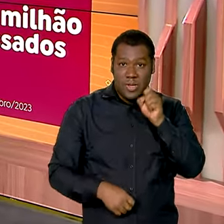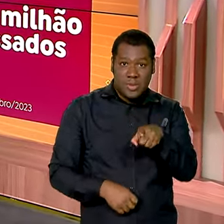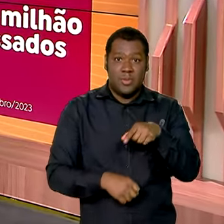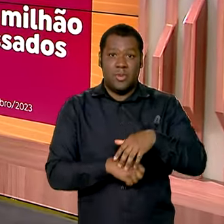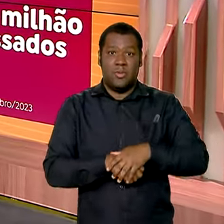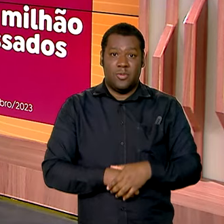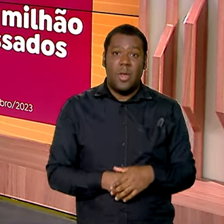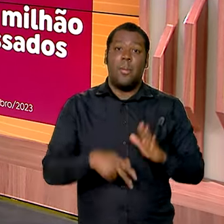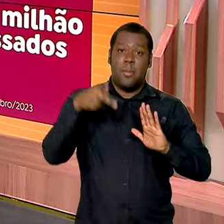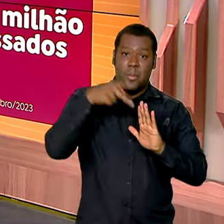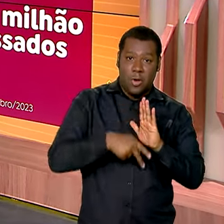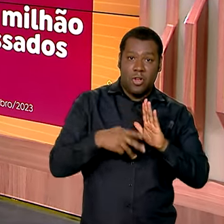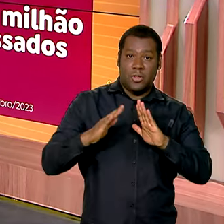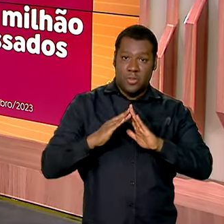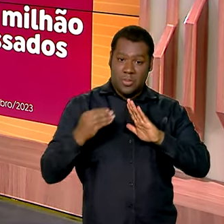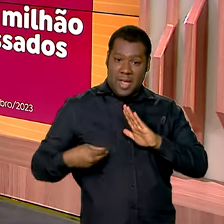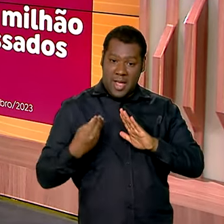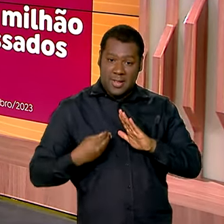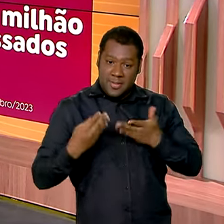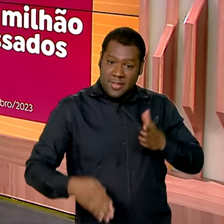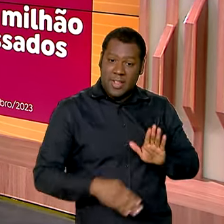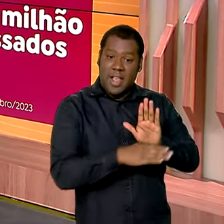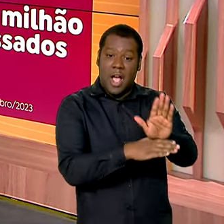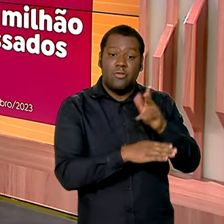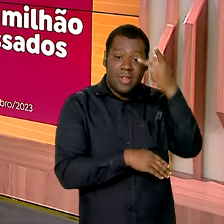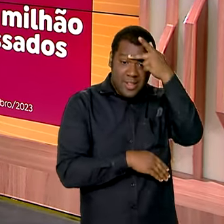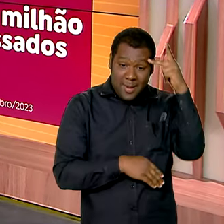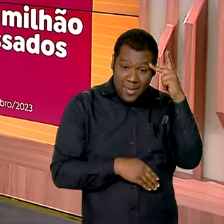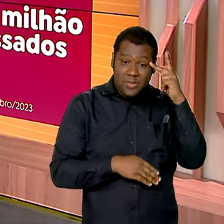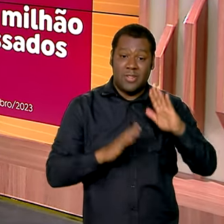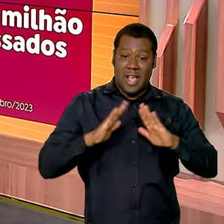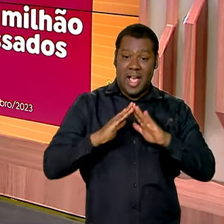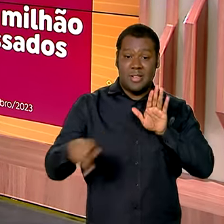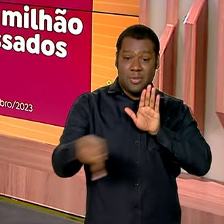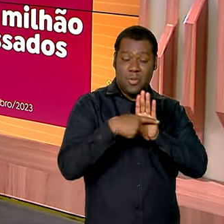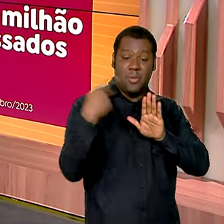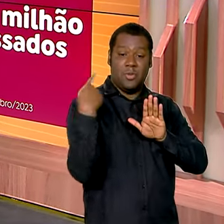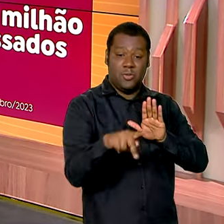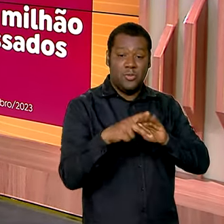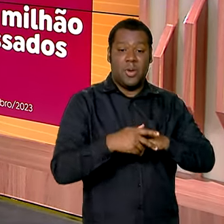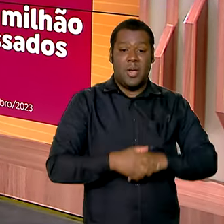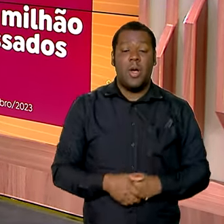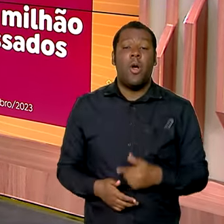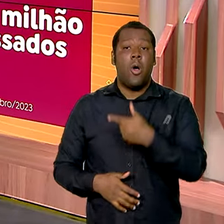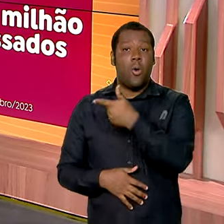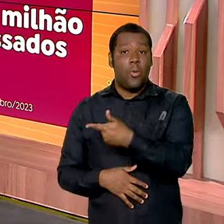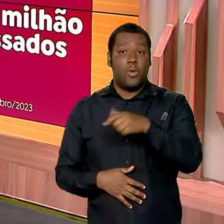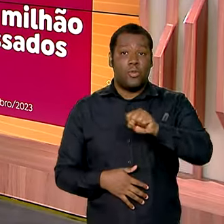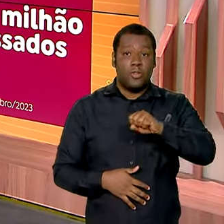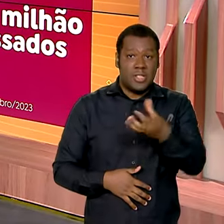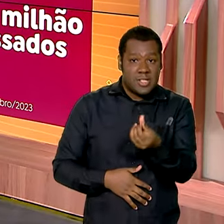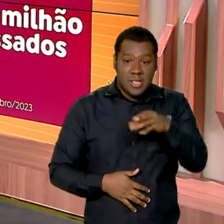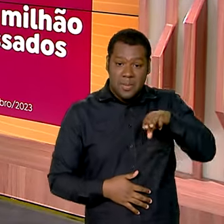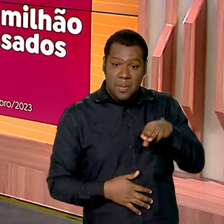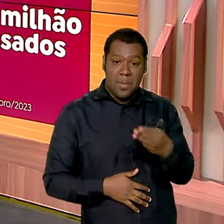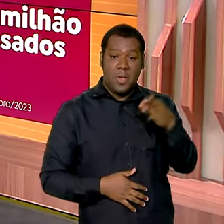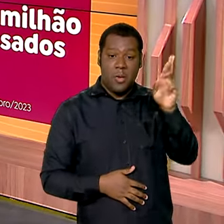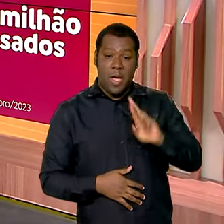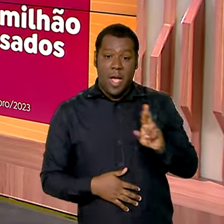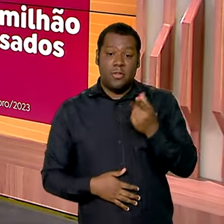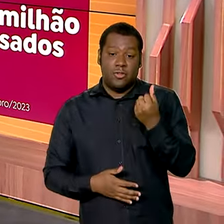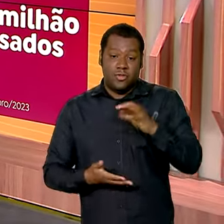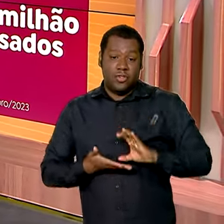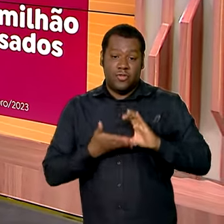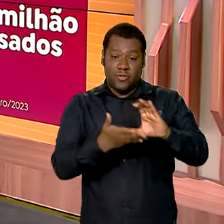pelo Minha Casa Minha Vida, conquistaram imóveis novos, mais de 286 milhões de reais em